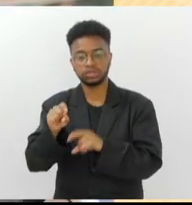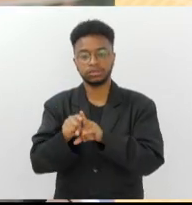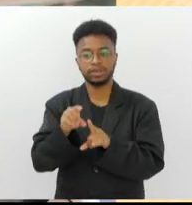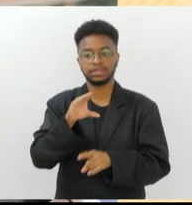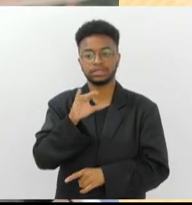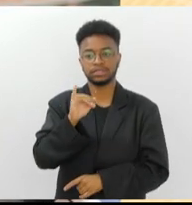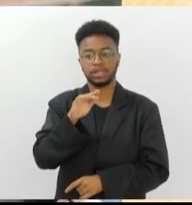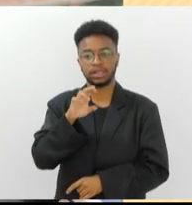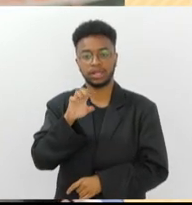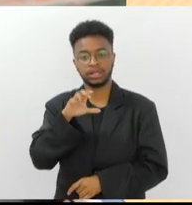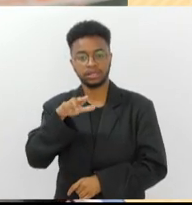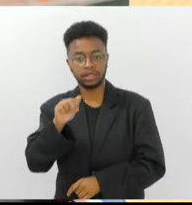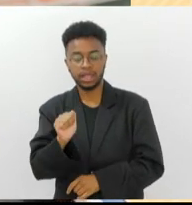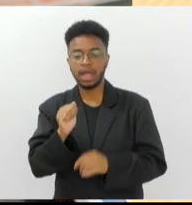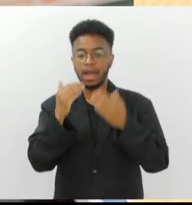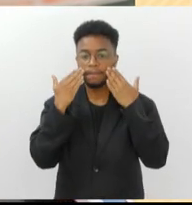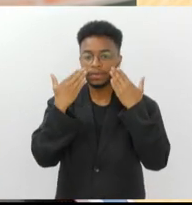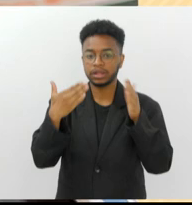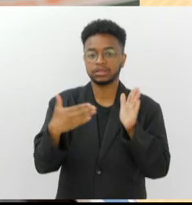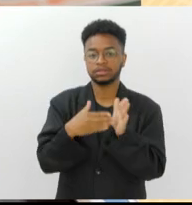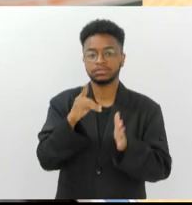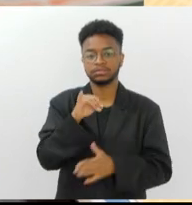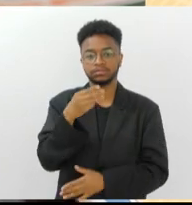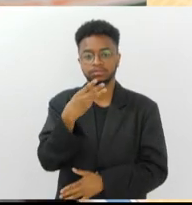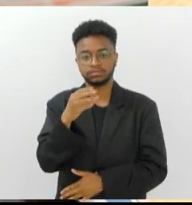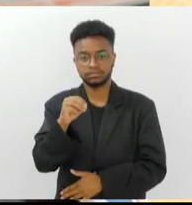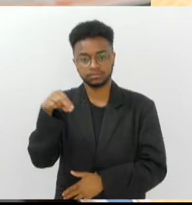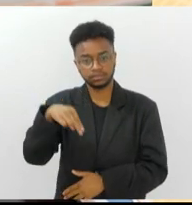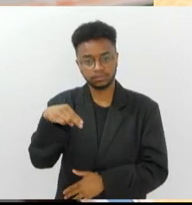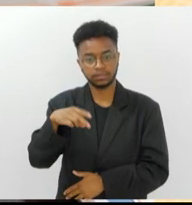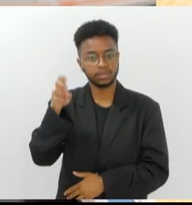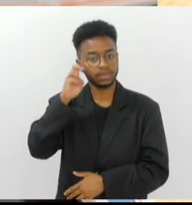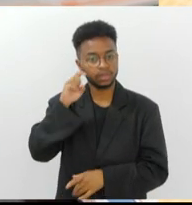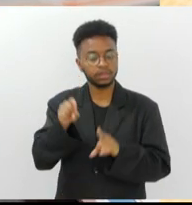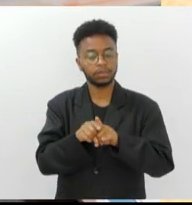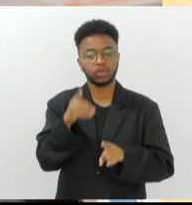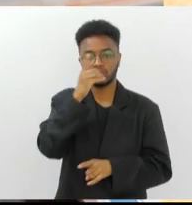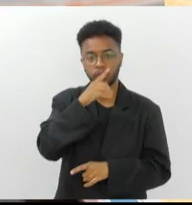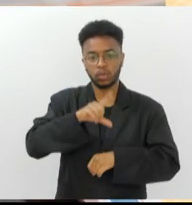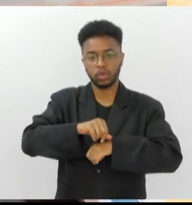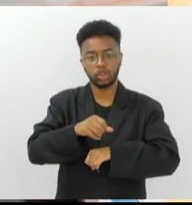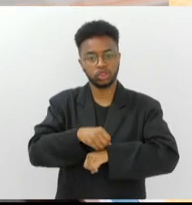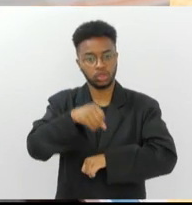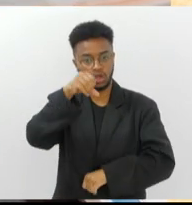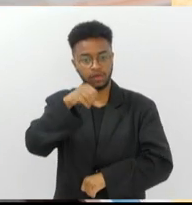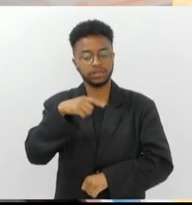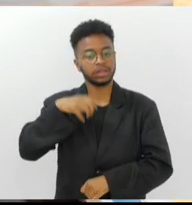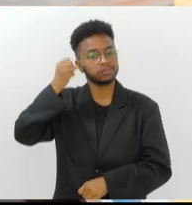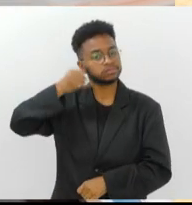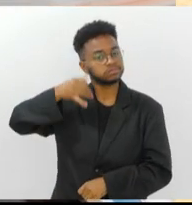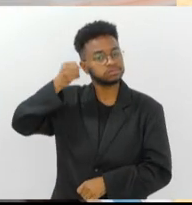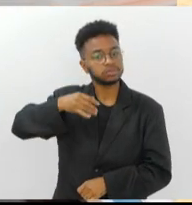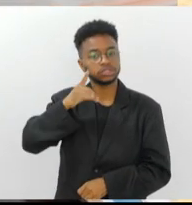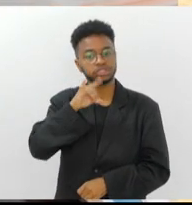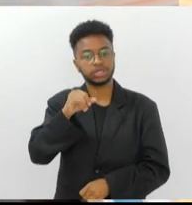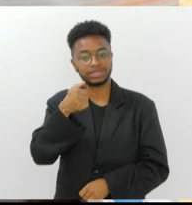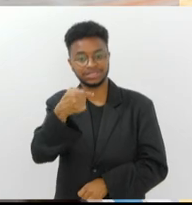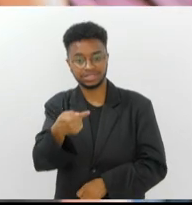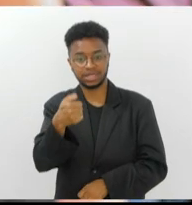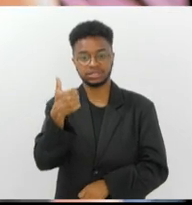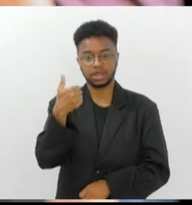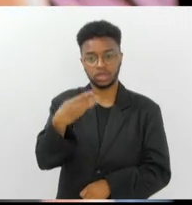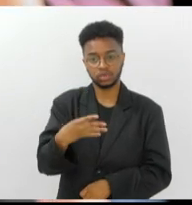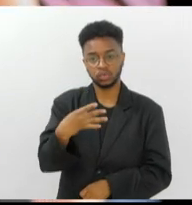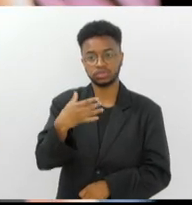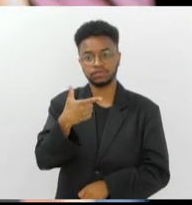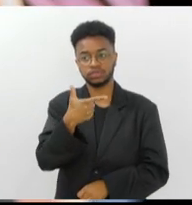Fica em cartaz até o dia 30 de novembro, quintas e domingos, às 9 da noite, com autodescrição nos dias 7, 14,